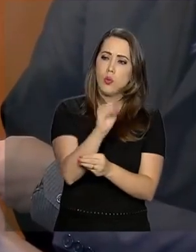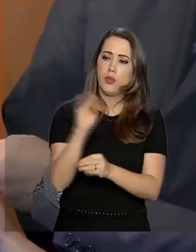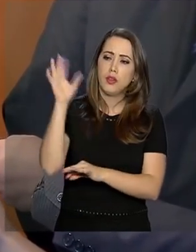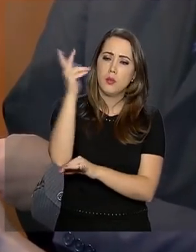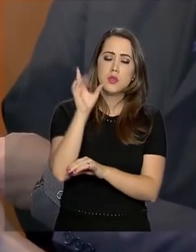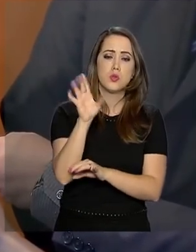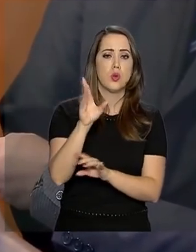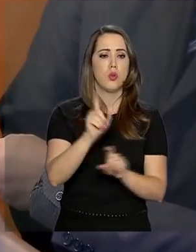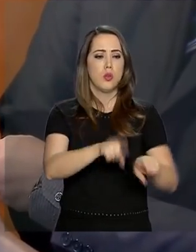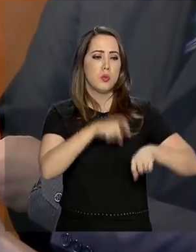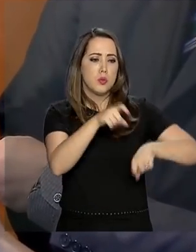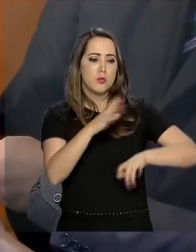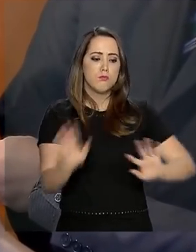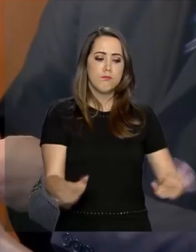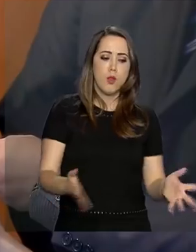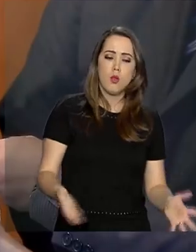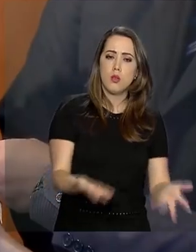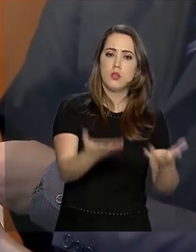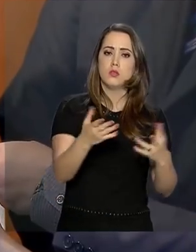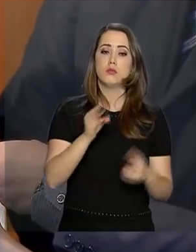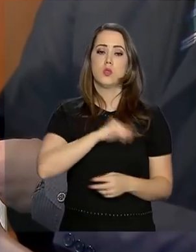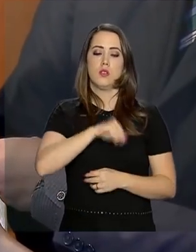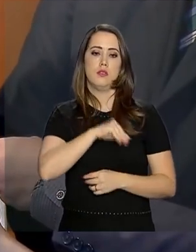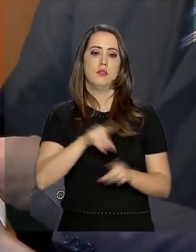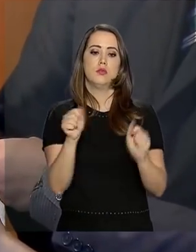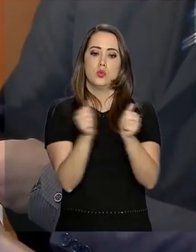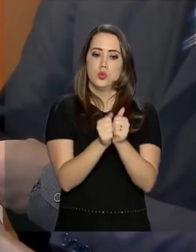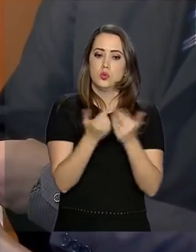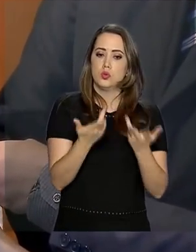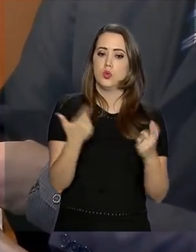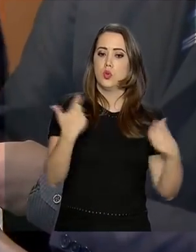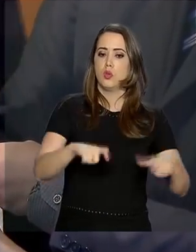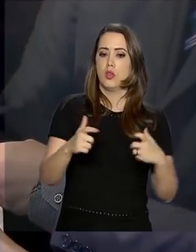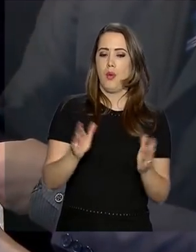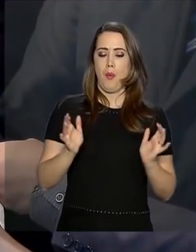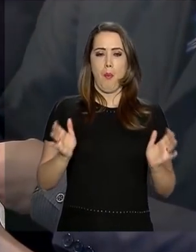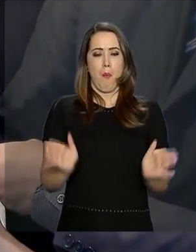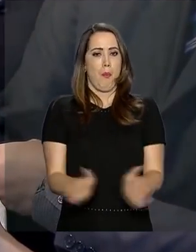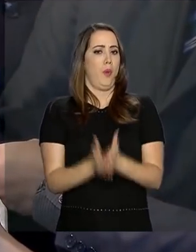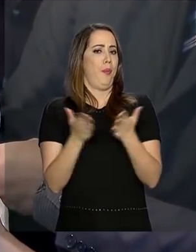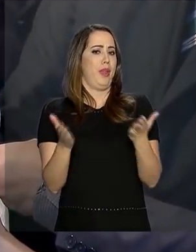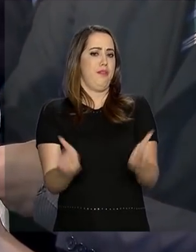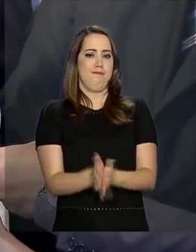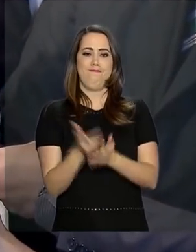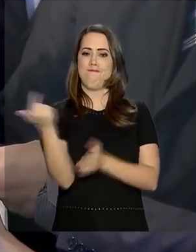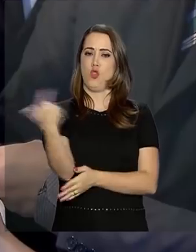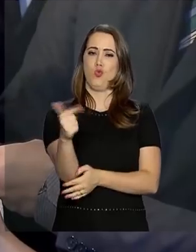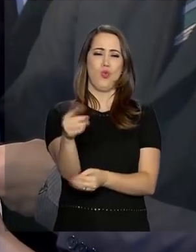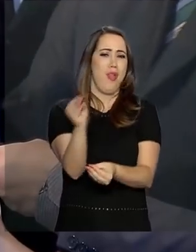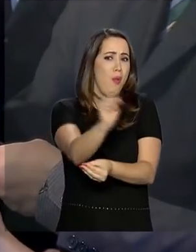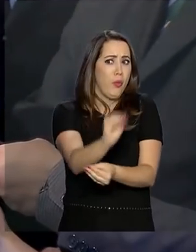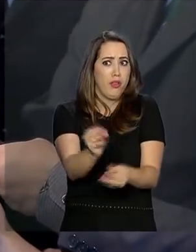produção, ao desenvolvimento e à renda. Lugar onde tem pobreza extrema, não tem preservação. Então, eu acho que,